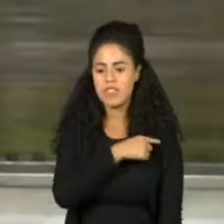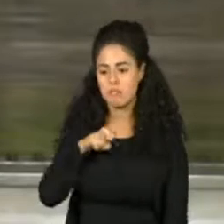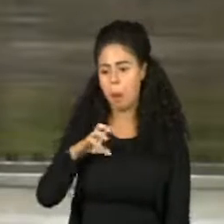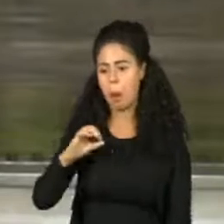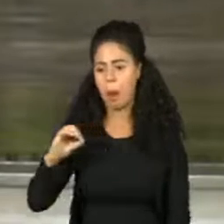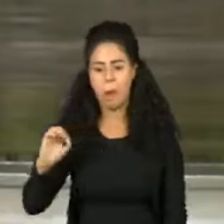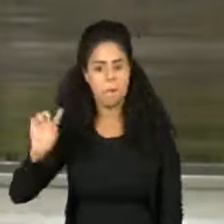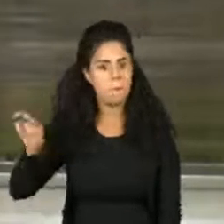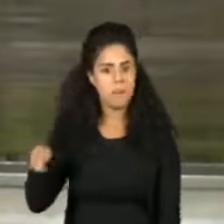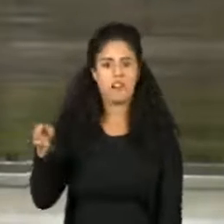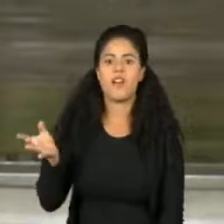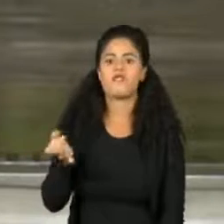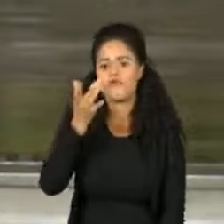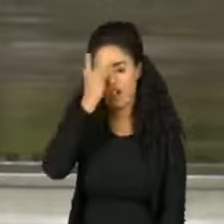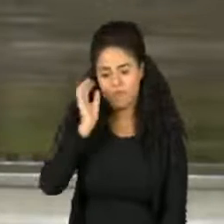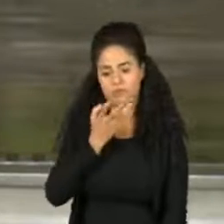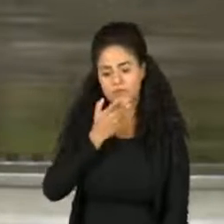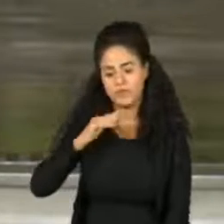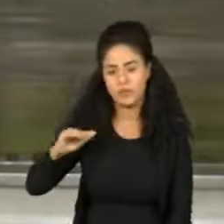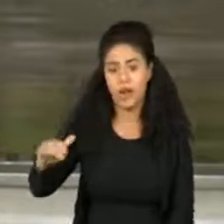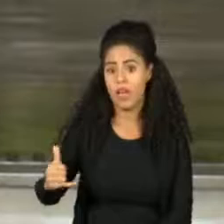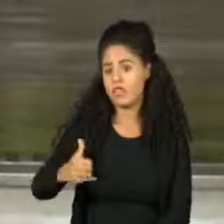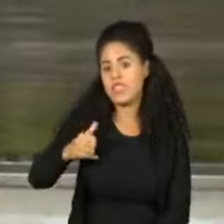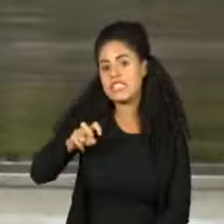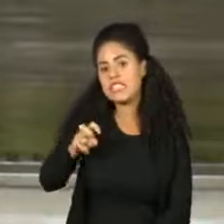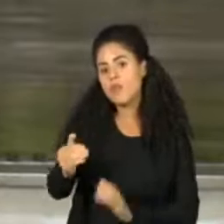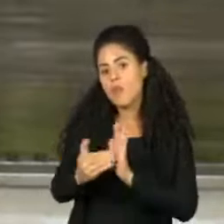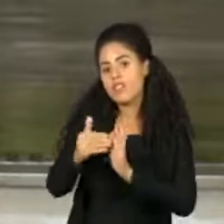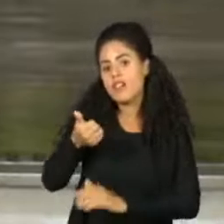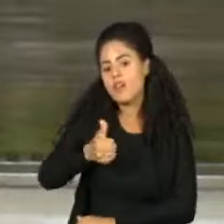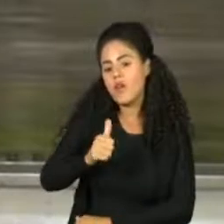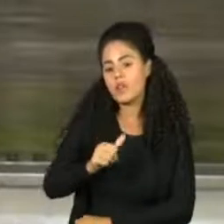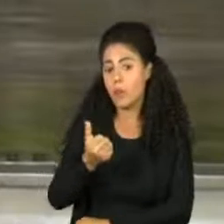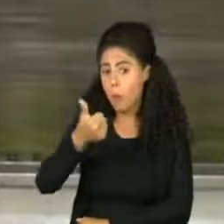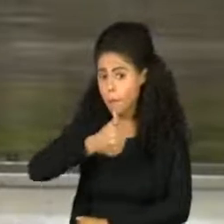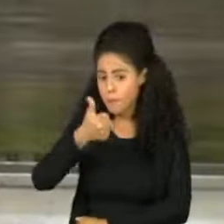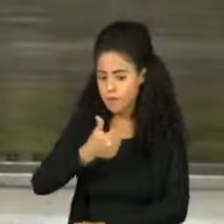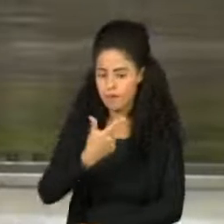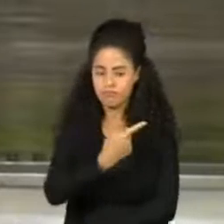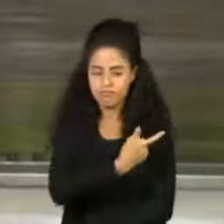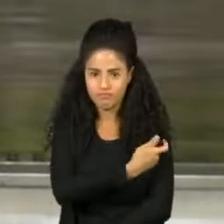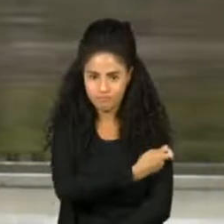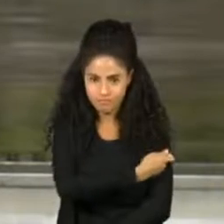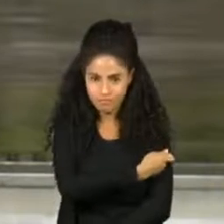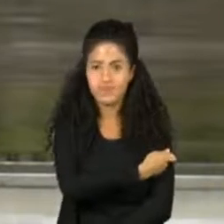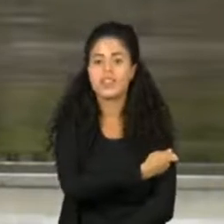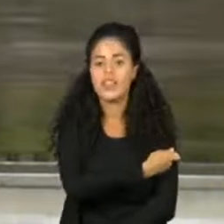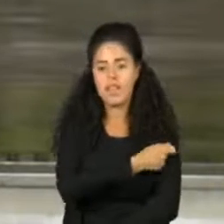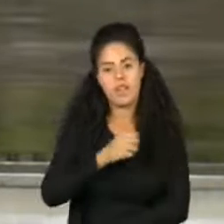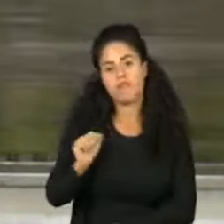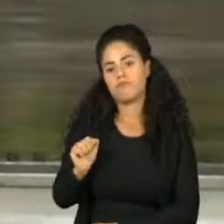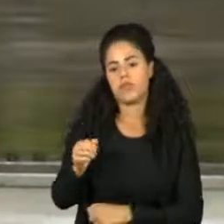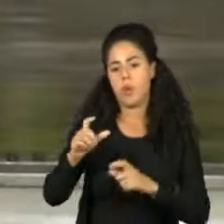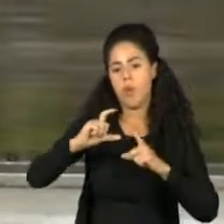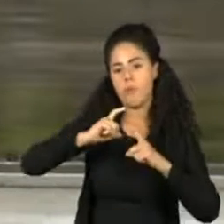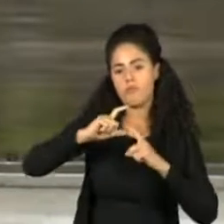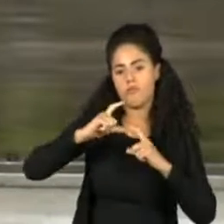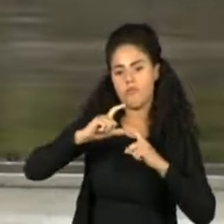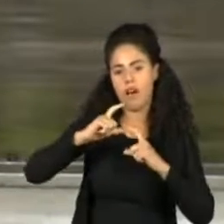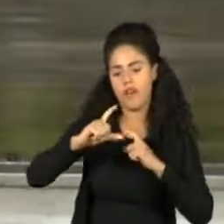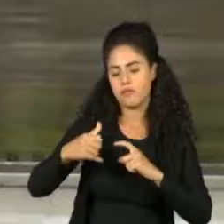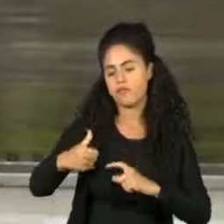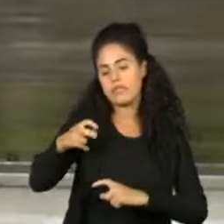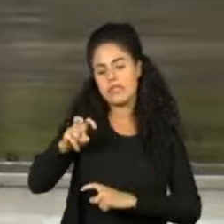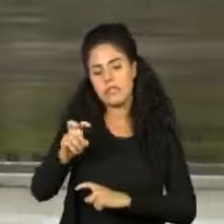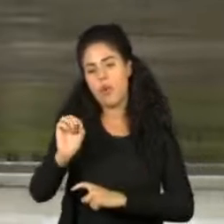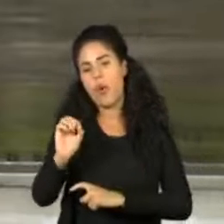crianças, repito, de 5 a 11 anos, com a primeira dose da vacina, seja a vacina da Pfizer para crianças de 5